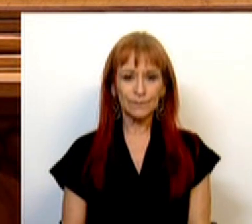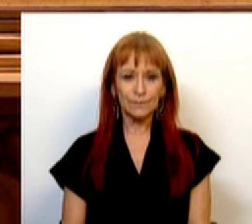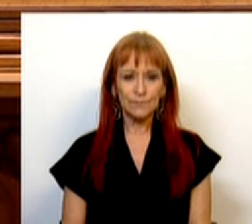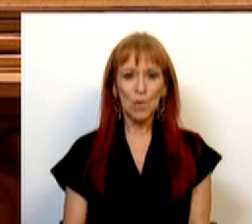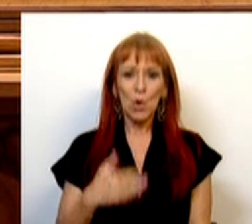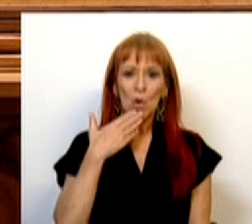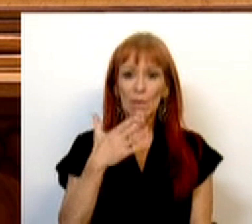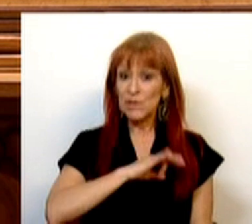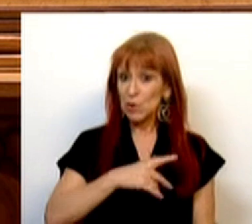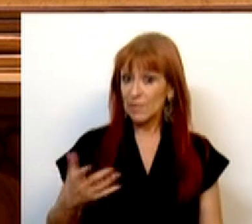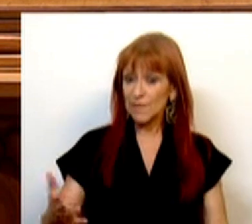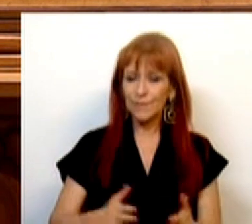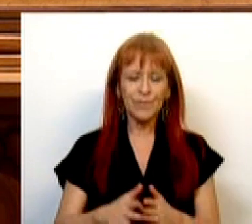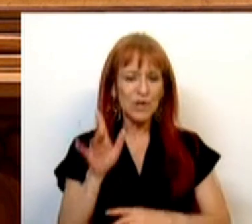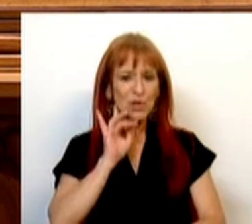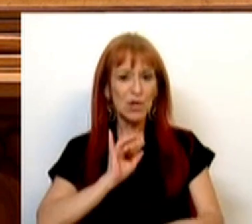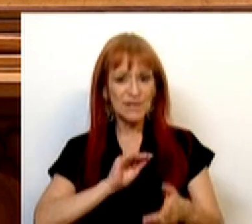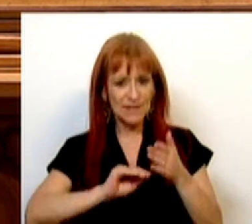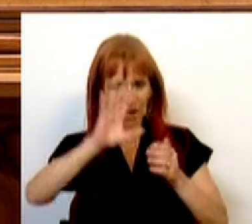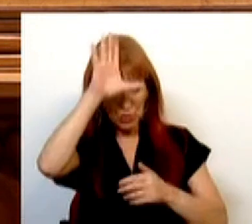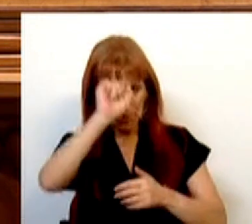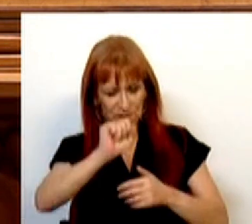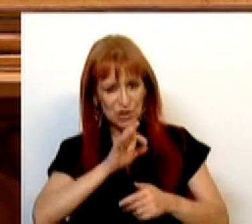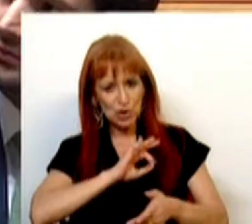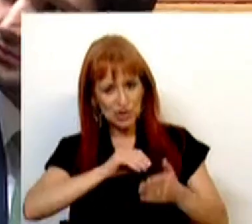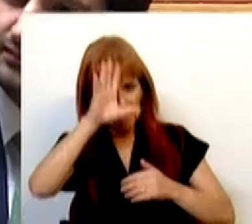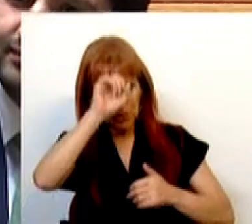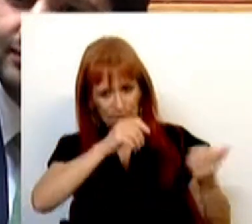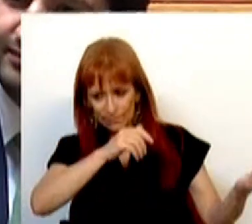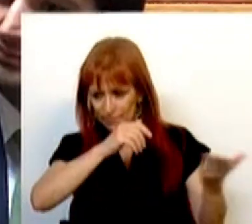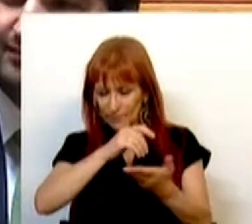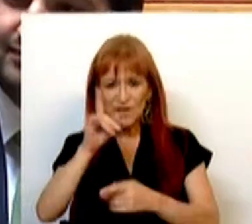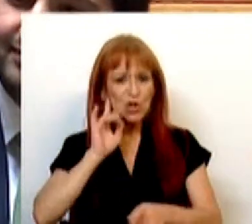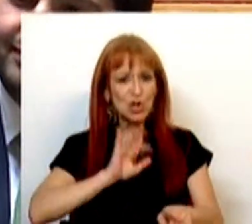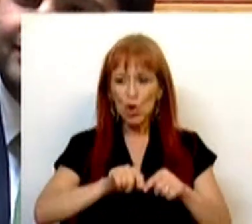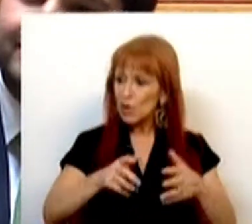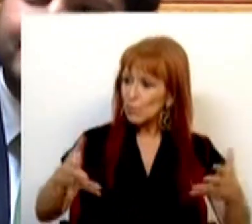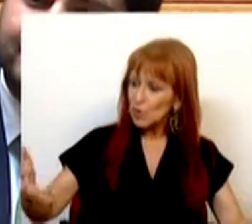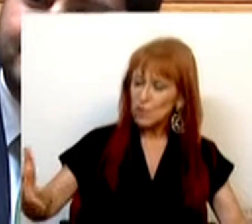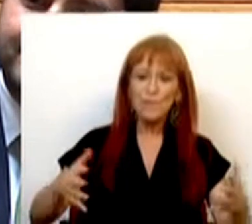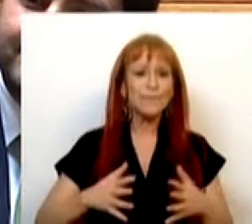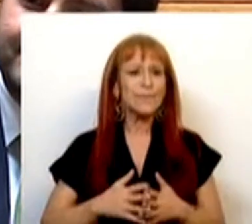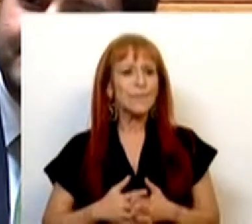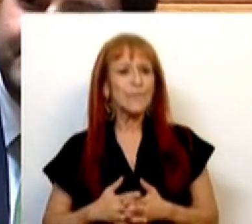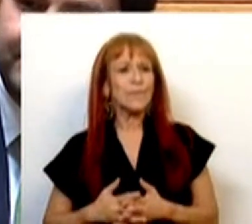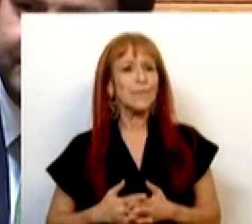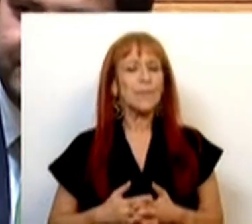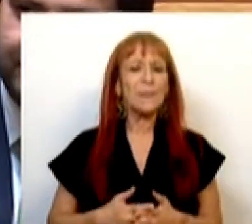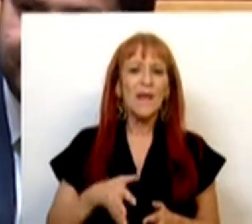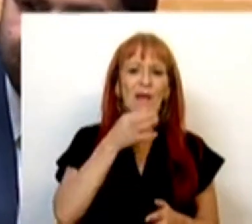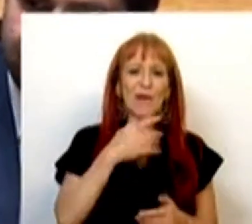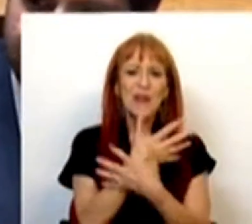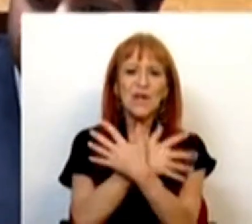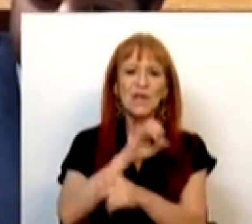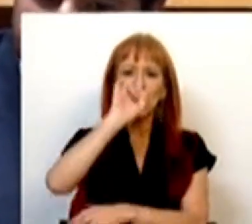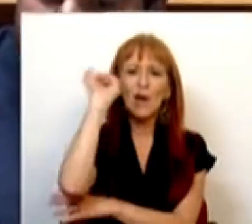Muito obrigado, Sr. Presidente, Sra. Secretária de Estado e Sra. Secretária de Estado, Sras. e Srs. Deputados. Falar de